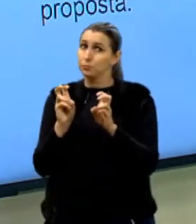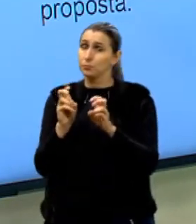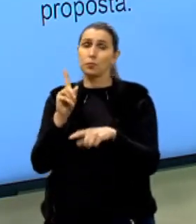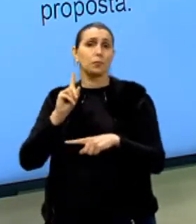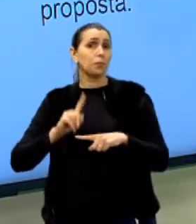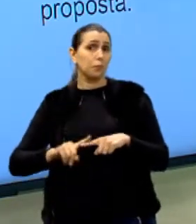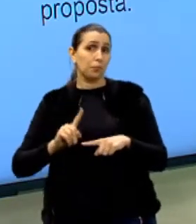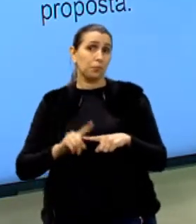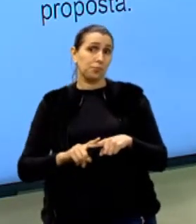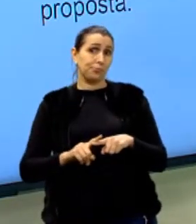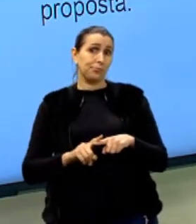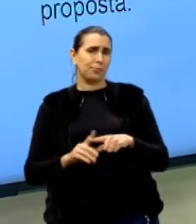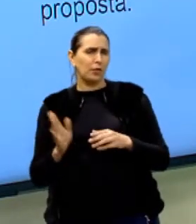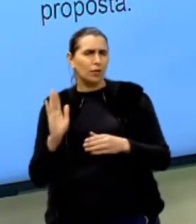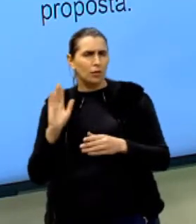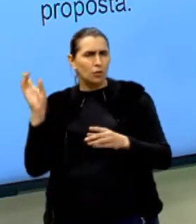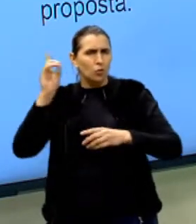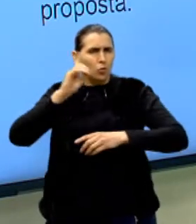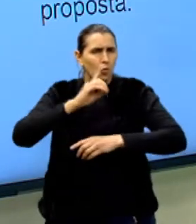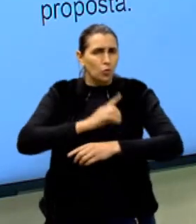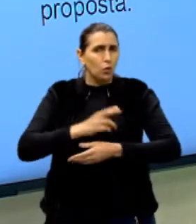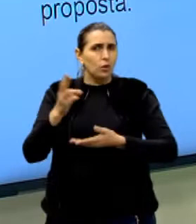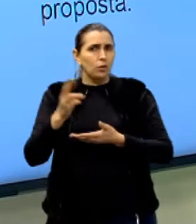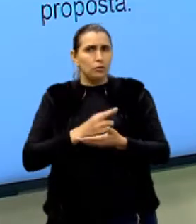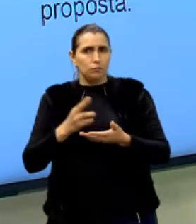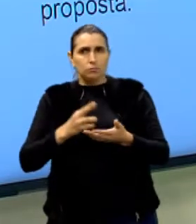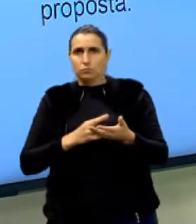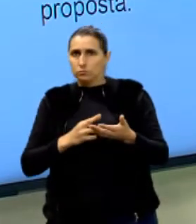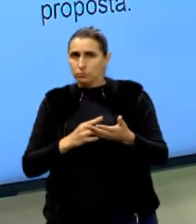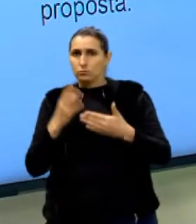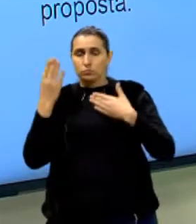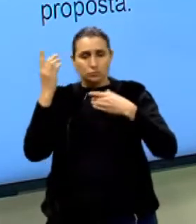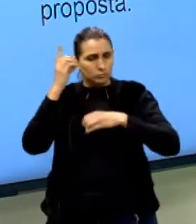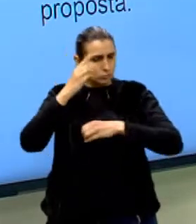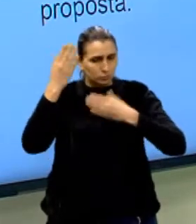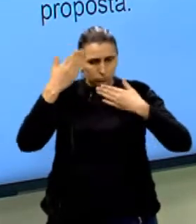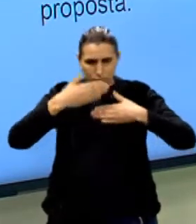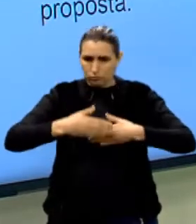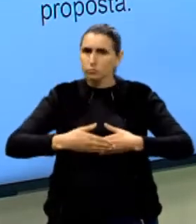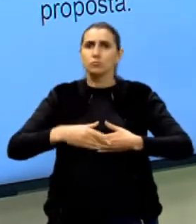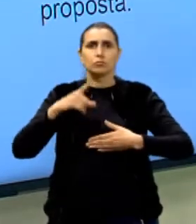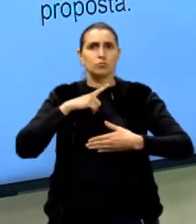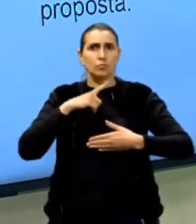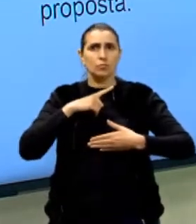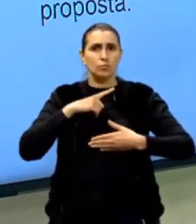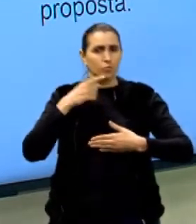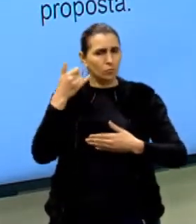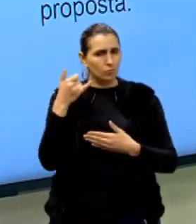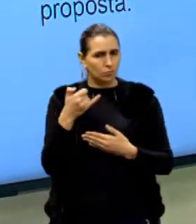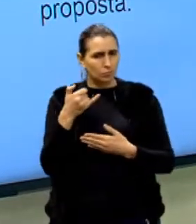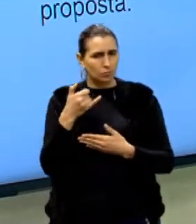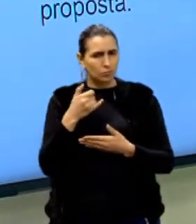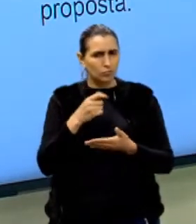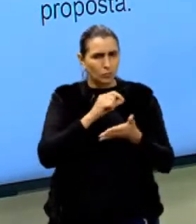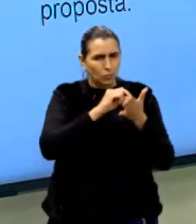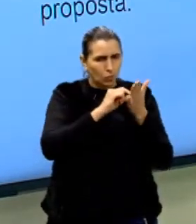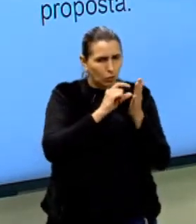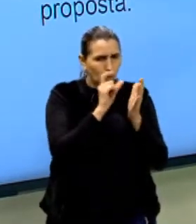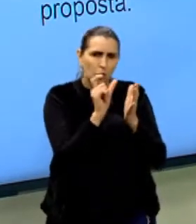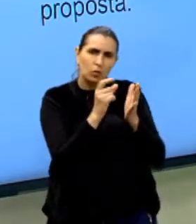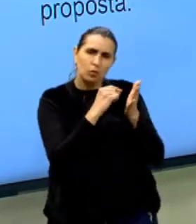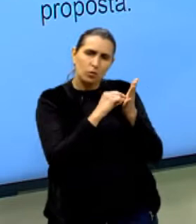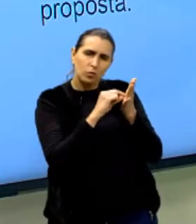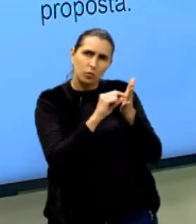Por quê? Porque a gente chega lá no dia de redação, no dia da prova, a gente vai ter que pegar a nossa canetinha e marcar lá assim,